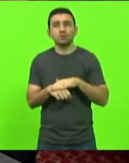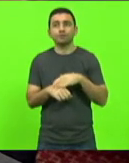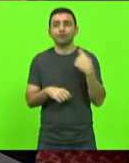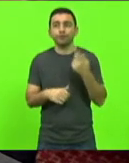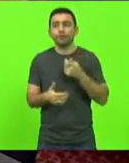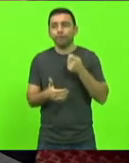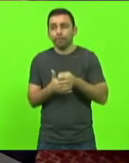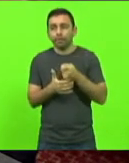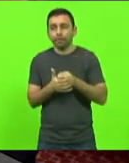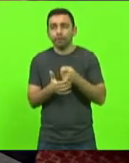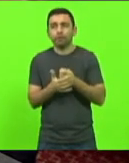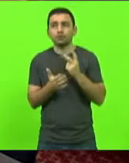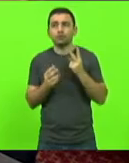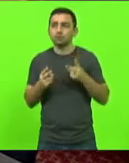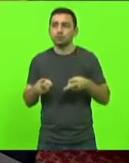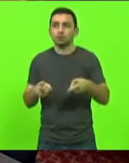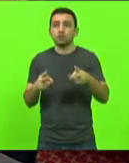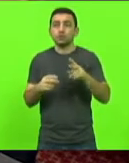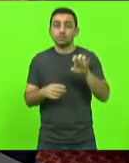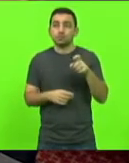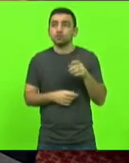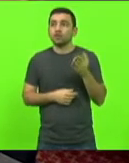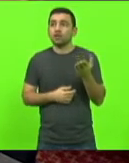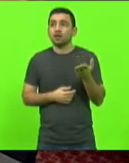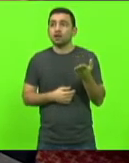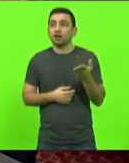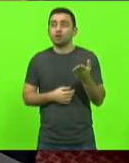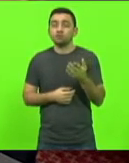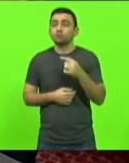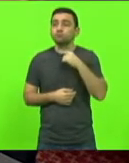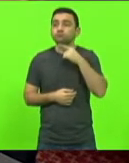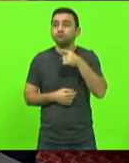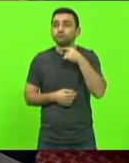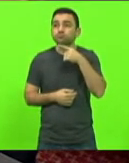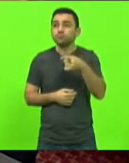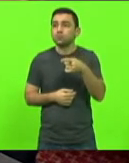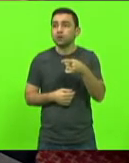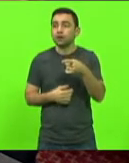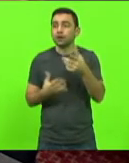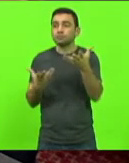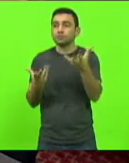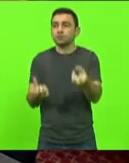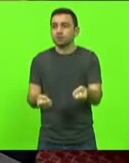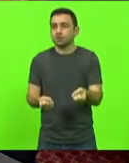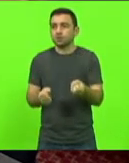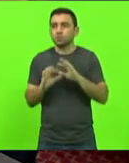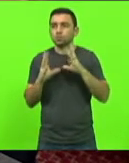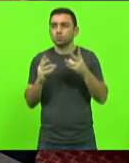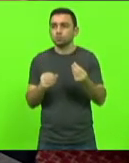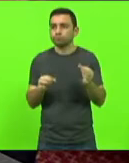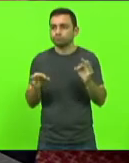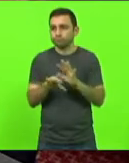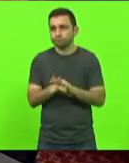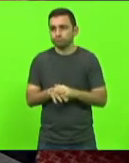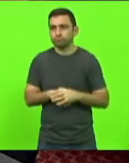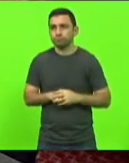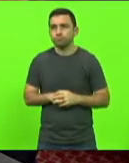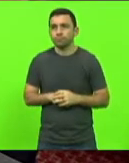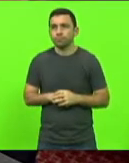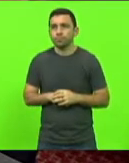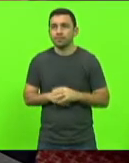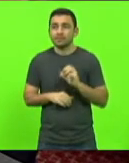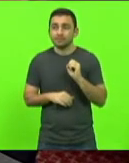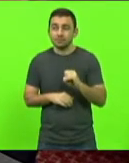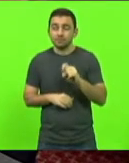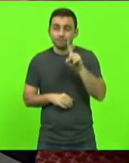aprovando uma lei em que o Executivo não teria condições de cumpri-la na sua totalidade. Ao vetar